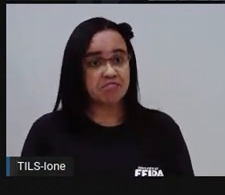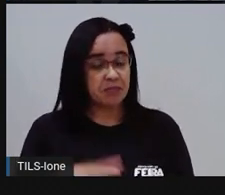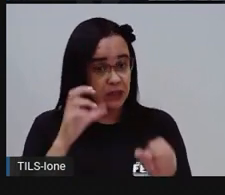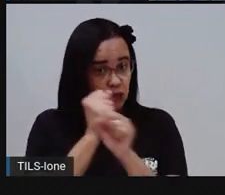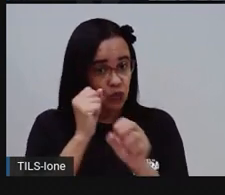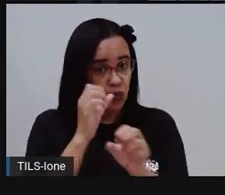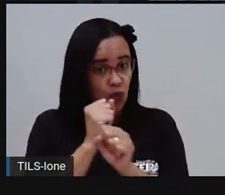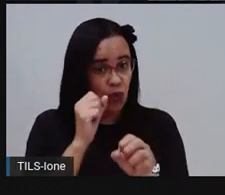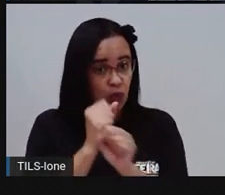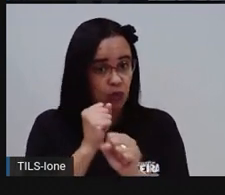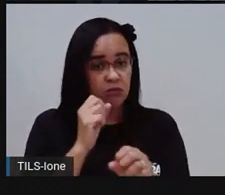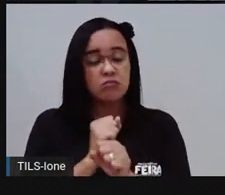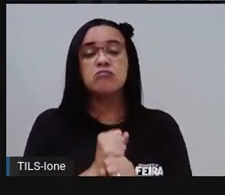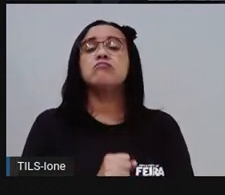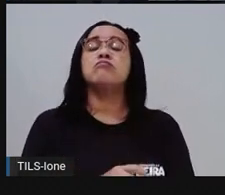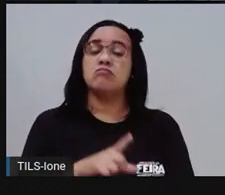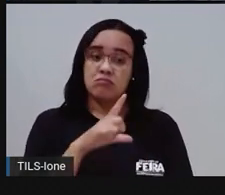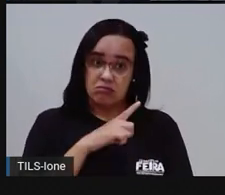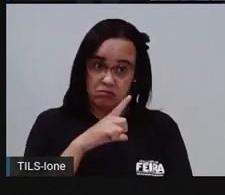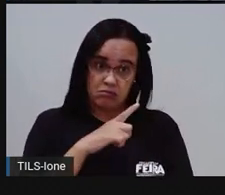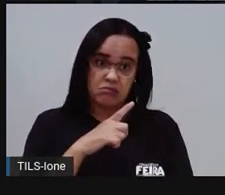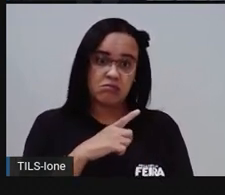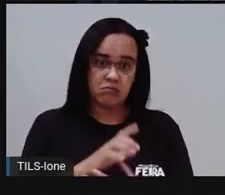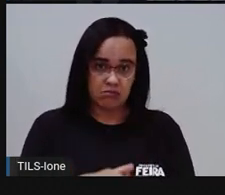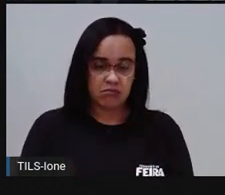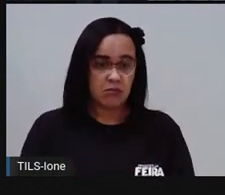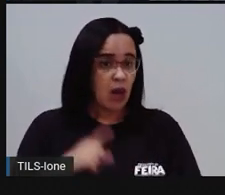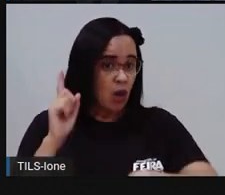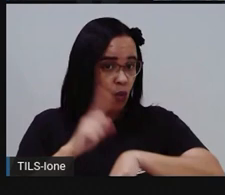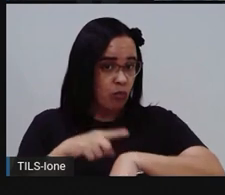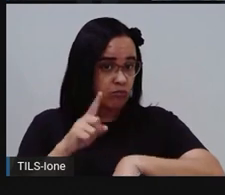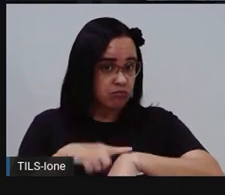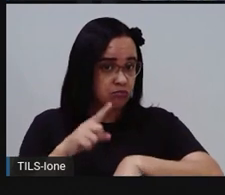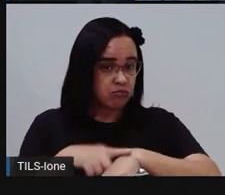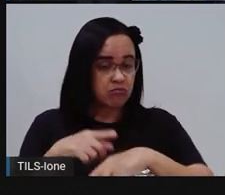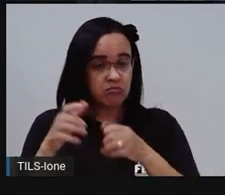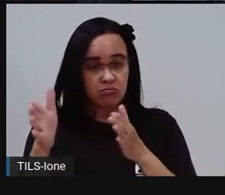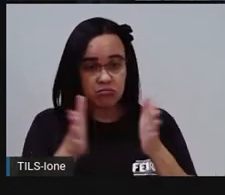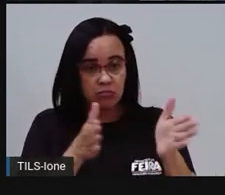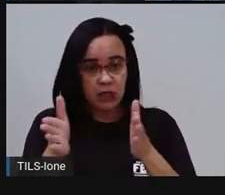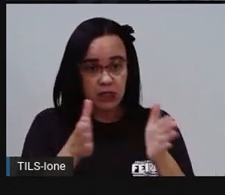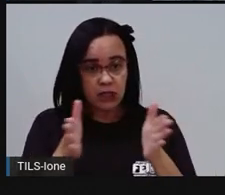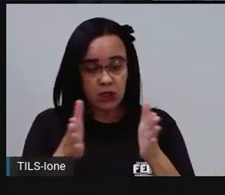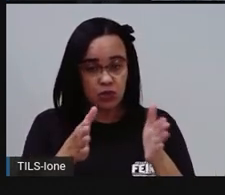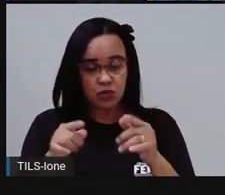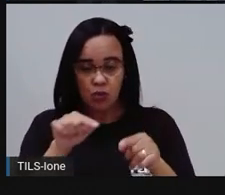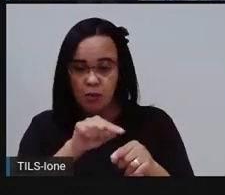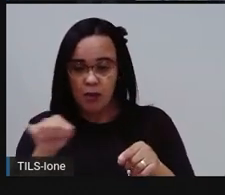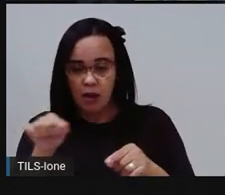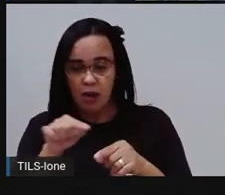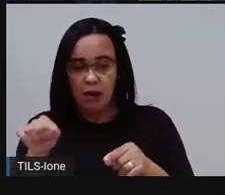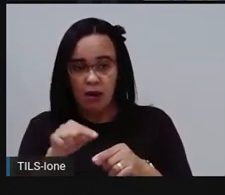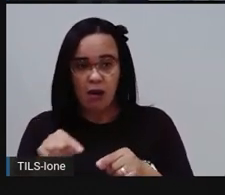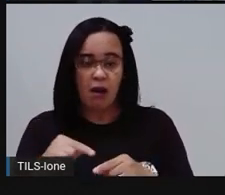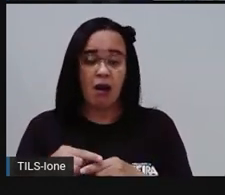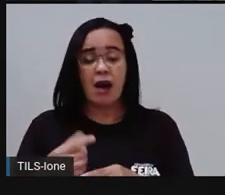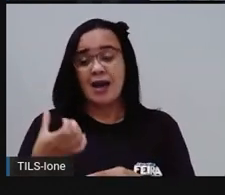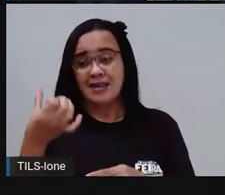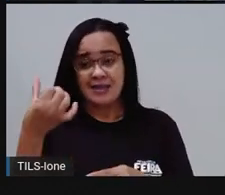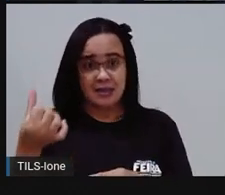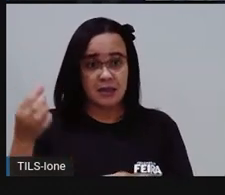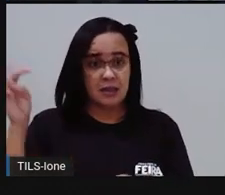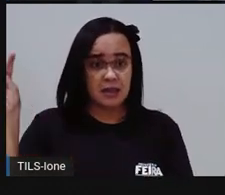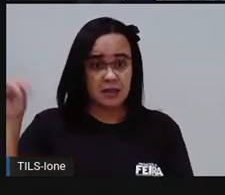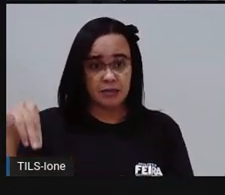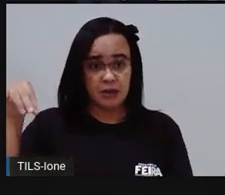de... O tempo, né, até seis minutos, de sete a dez minutos, de onze